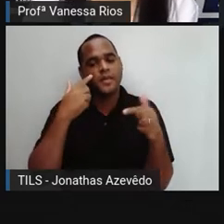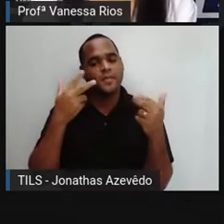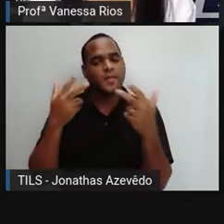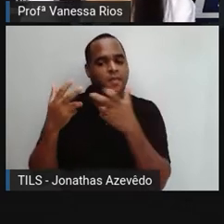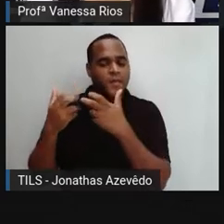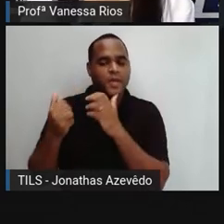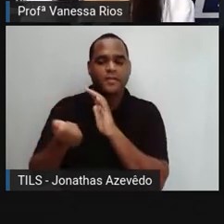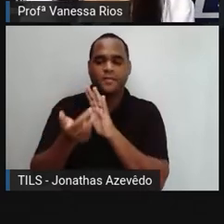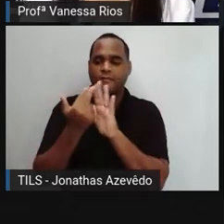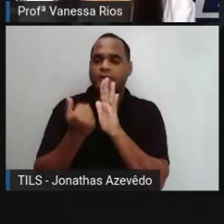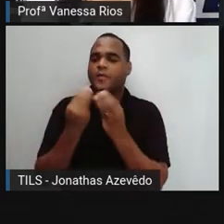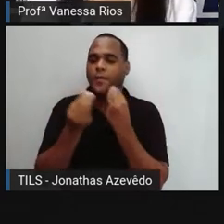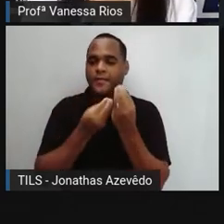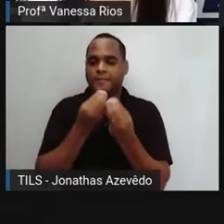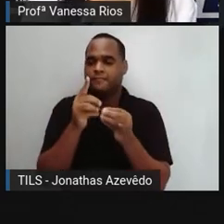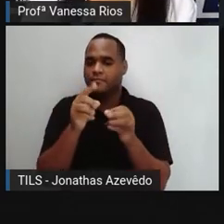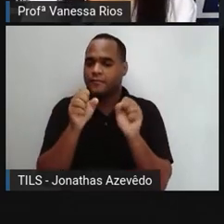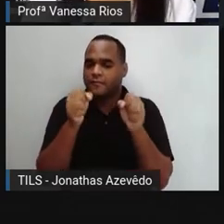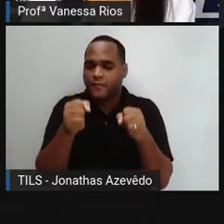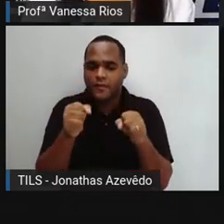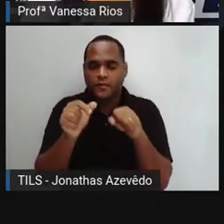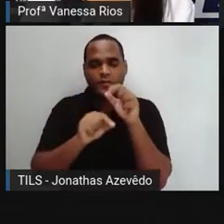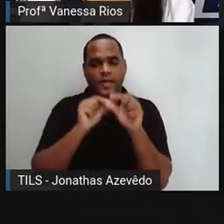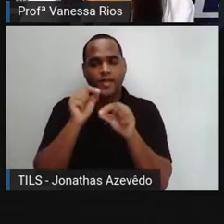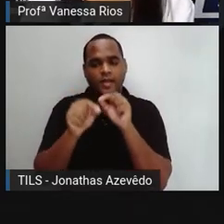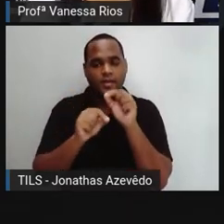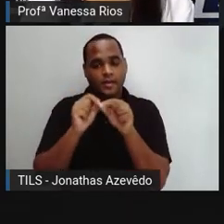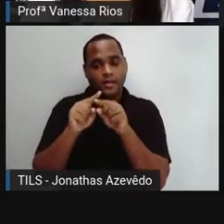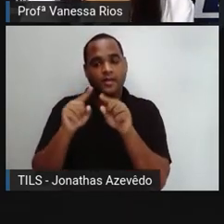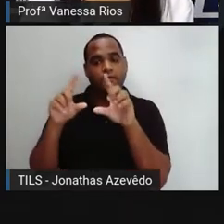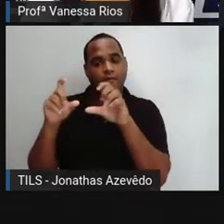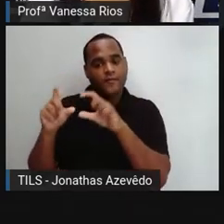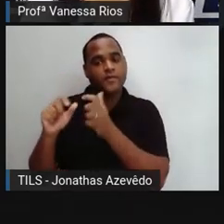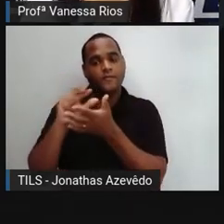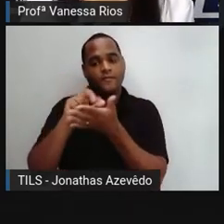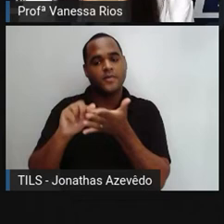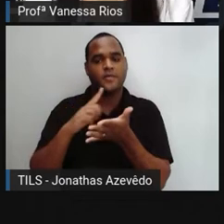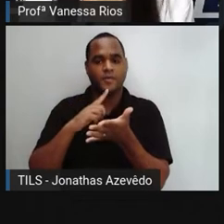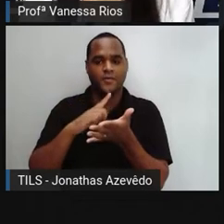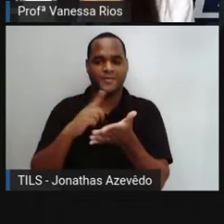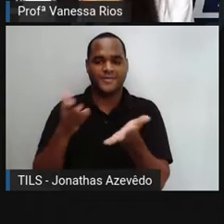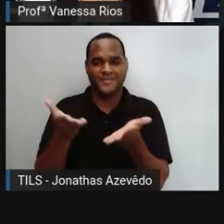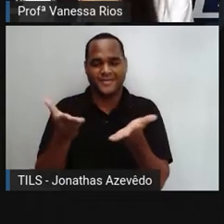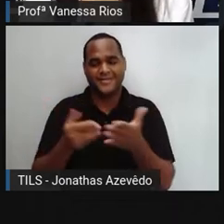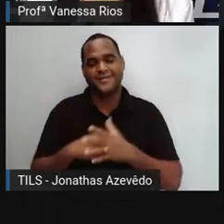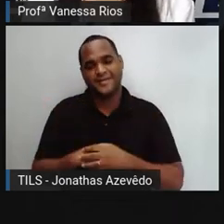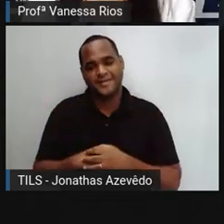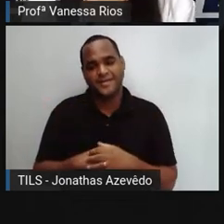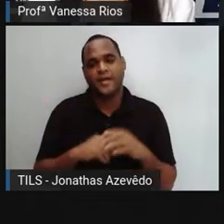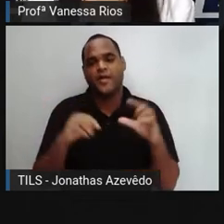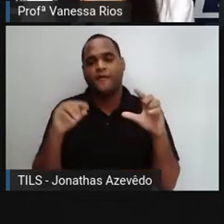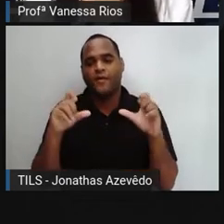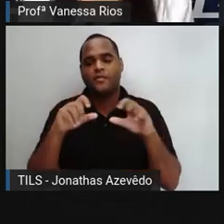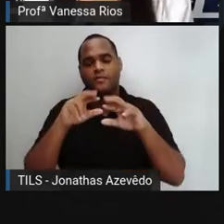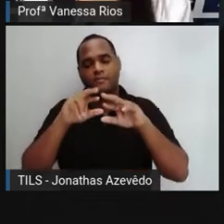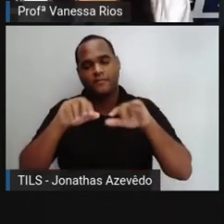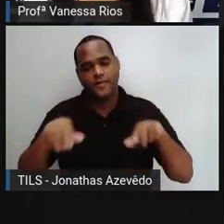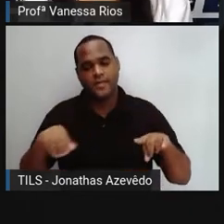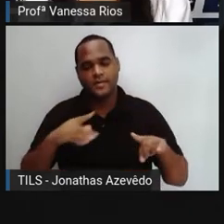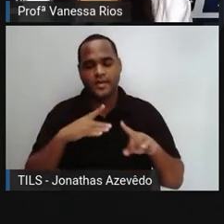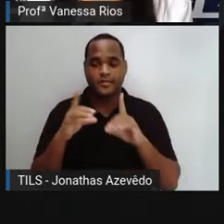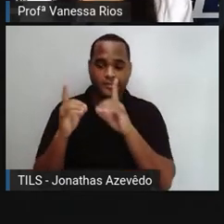imagens, para chegarmos no tipo de fotografia que temos hoje. Não só a fotografia em suas questões